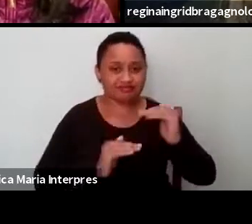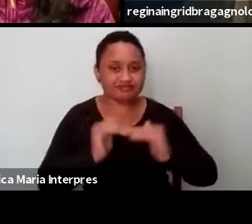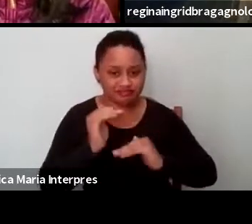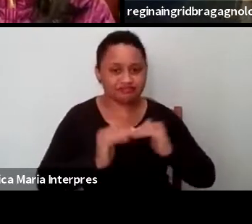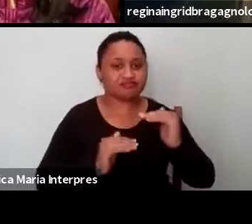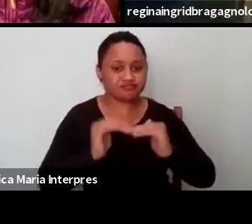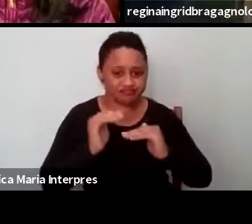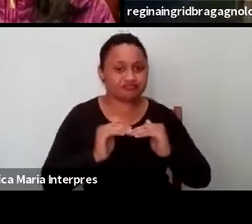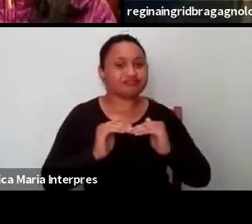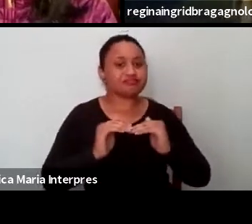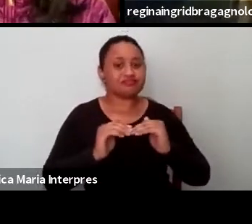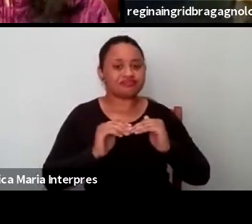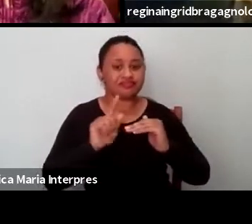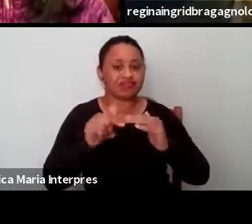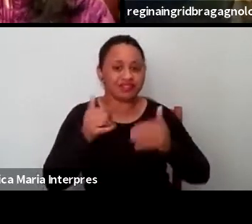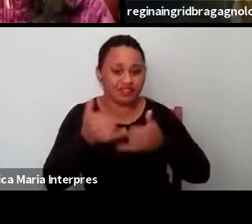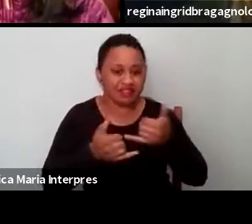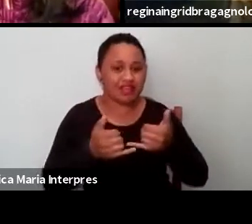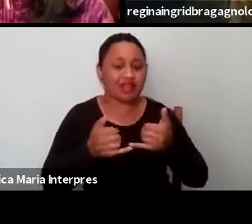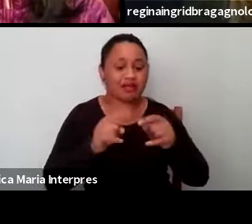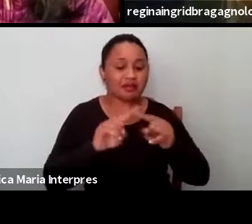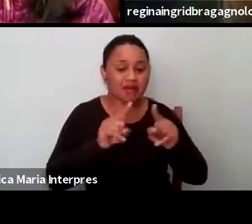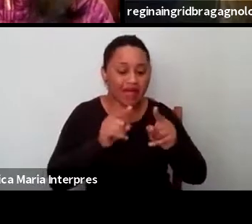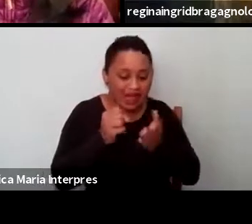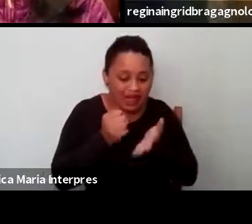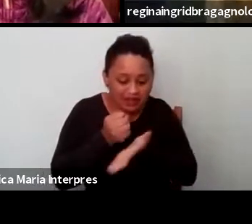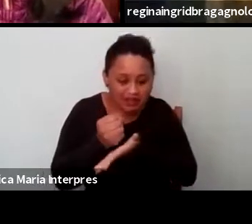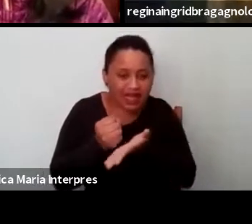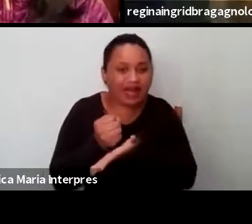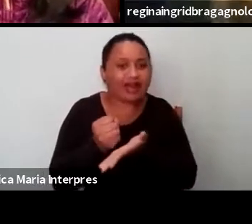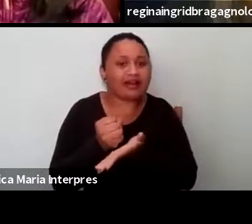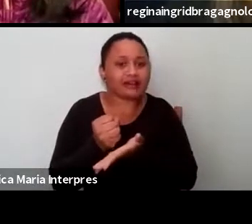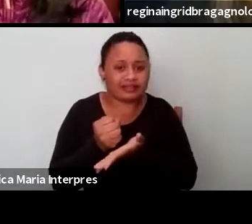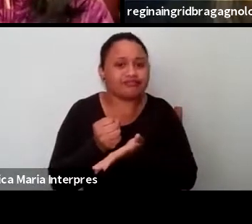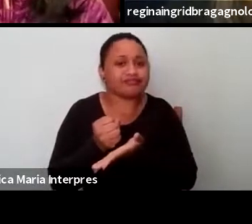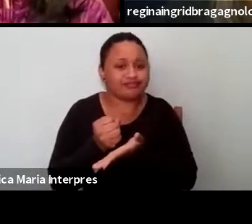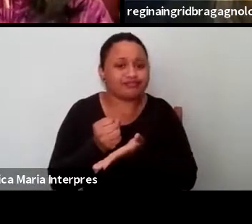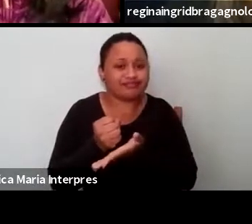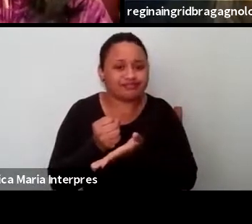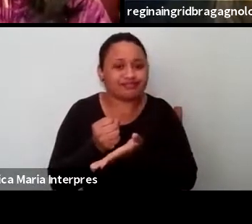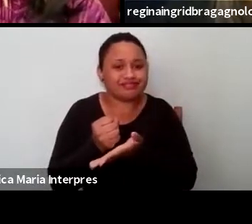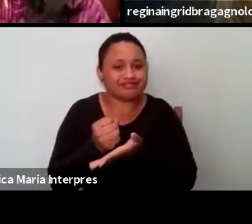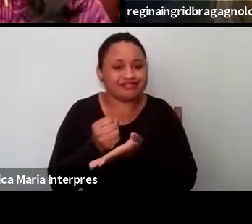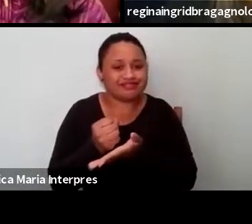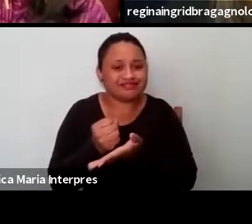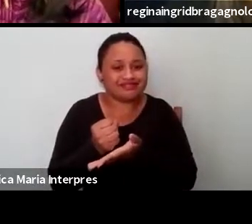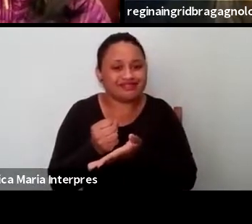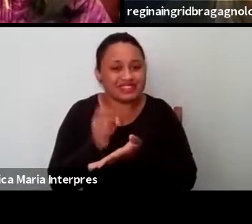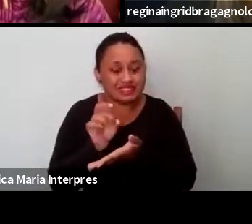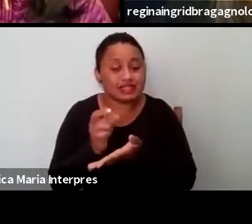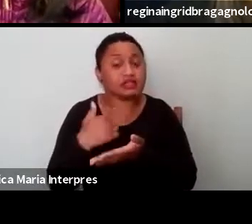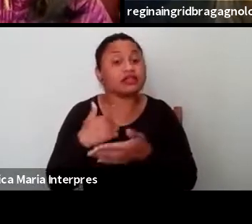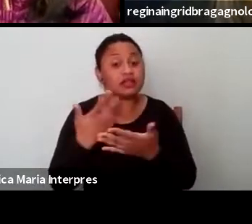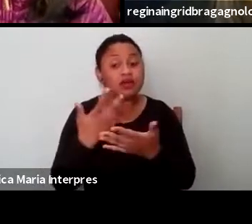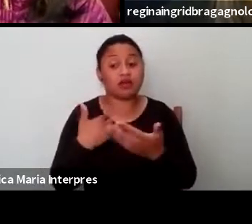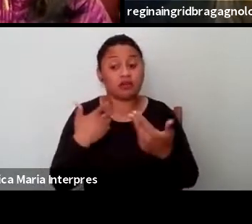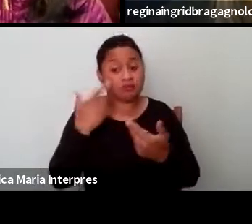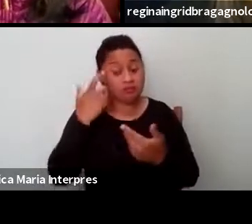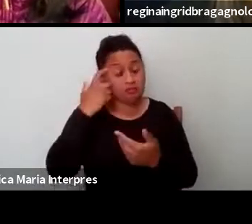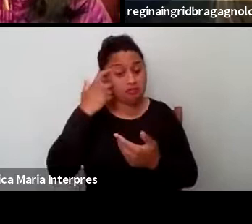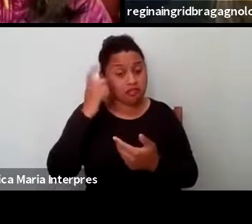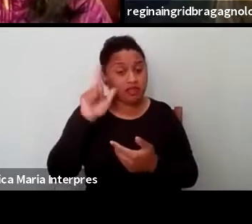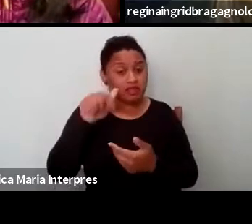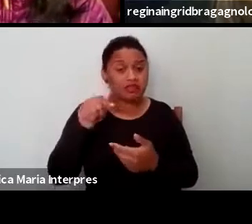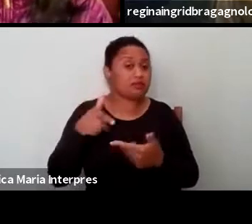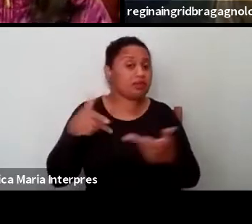que estão em jogo, mas as bases filosóficas, né? Então, eu acho que esse é um ponto